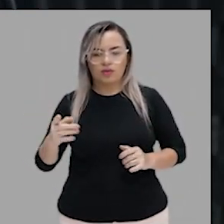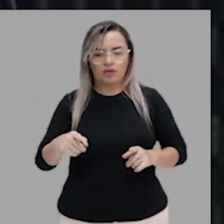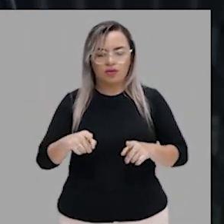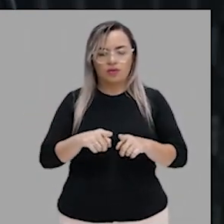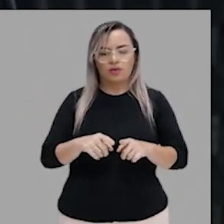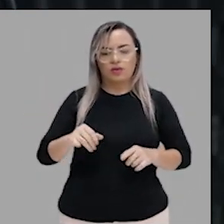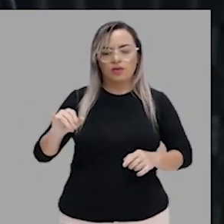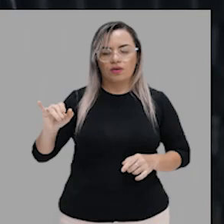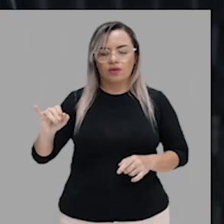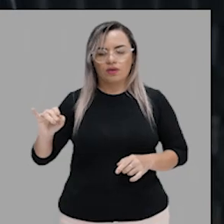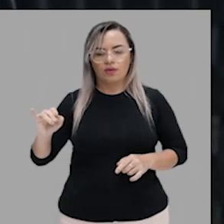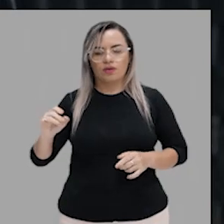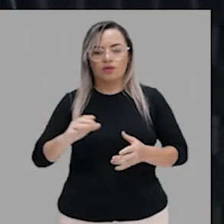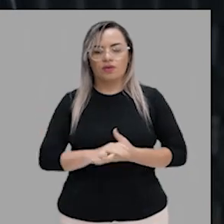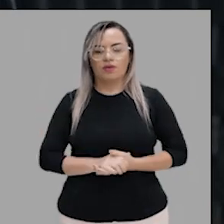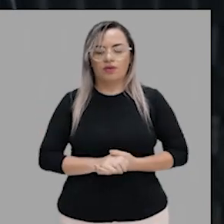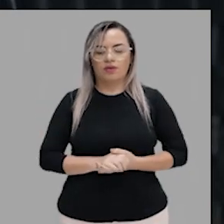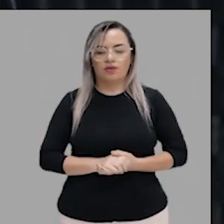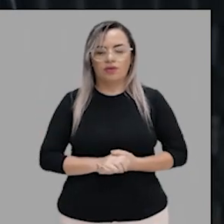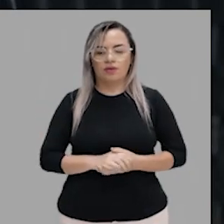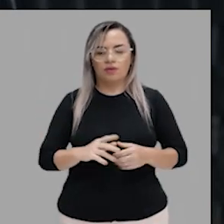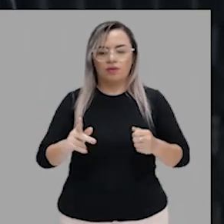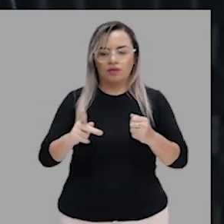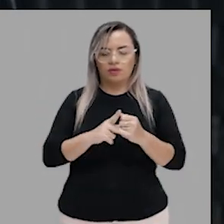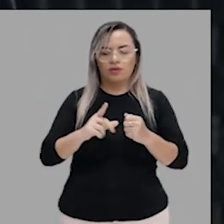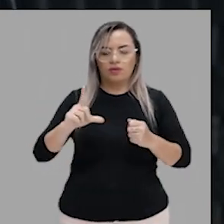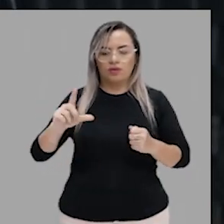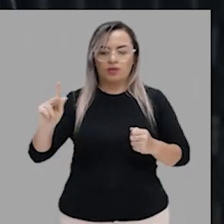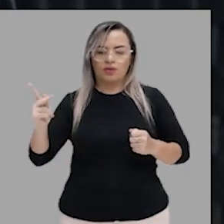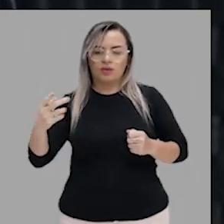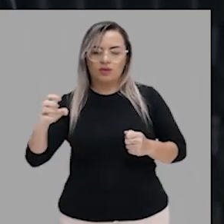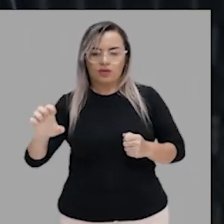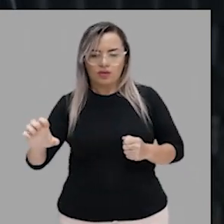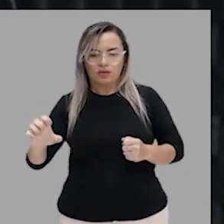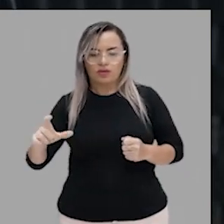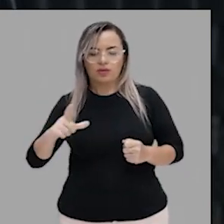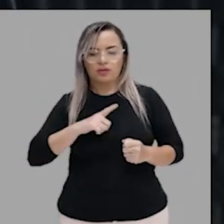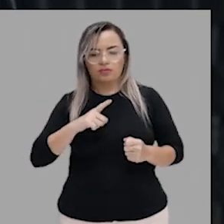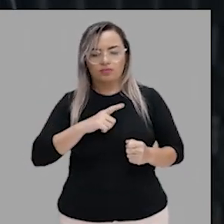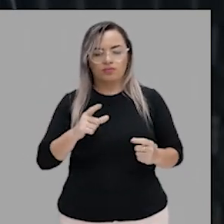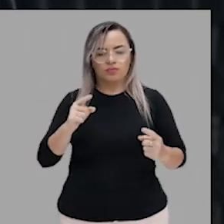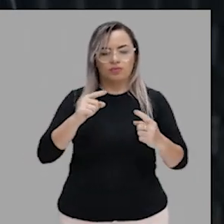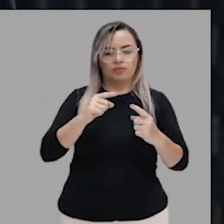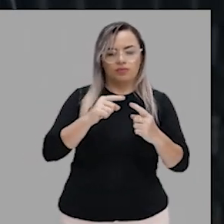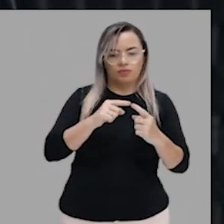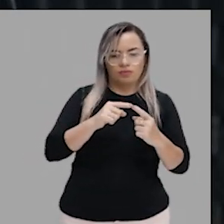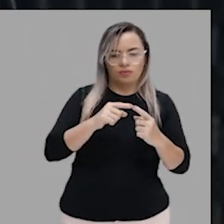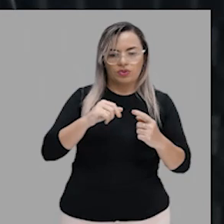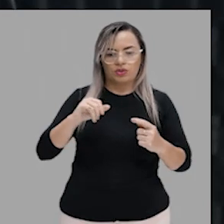deve ser removida da oração. Então, um aqui também.